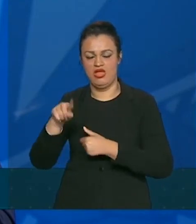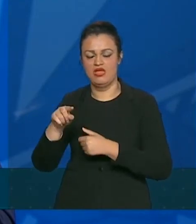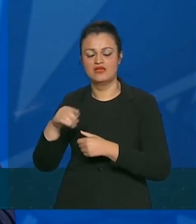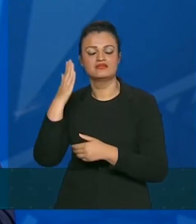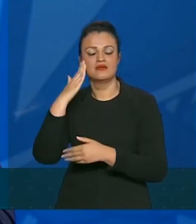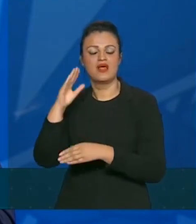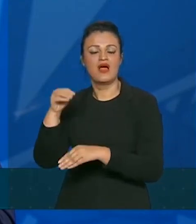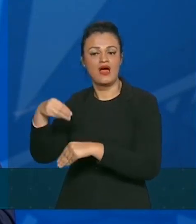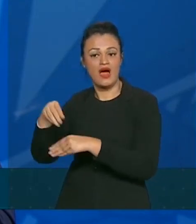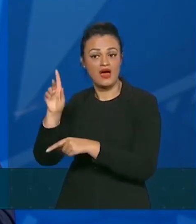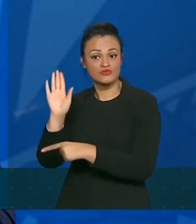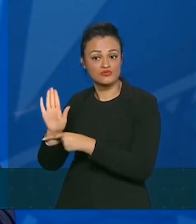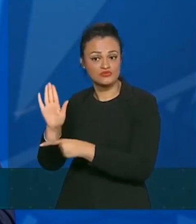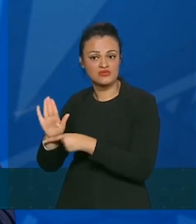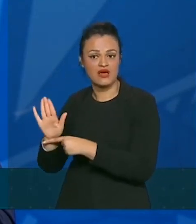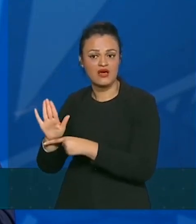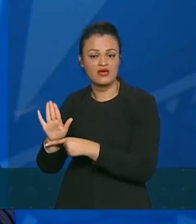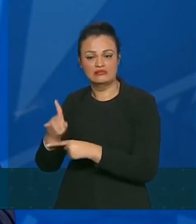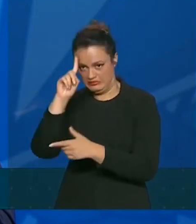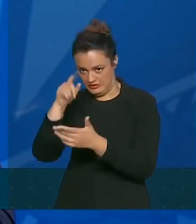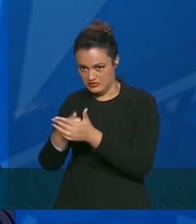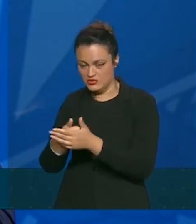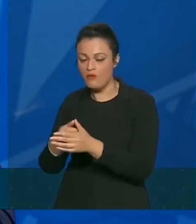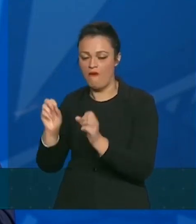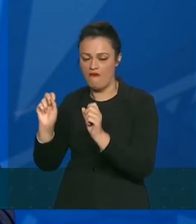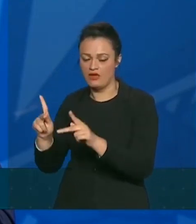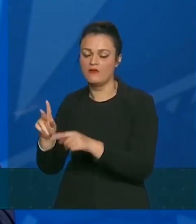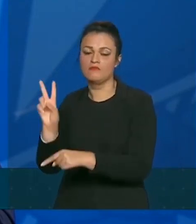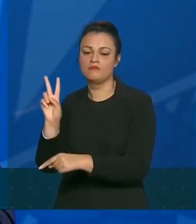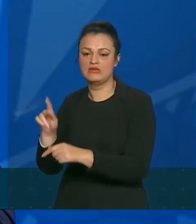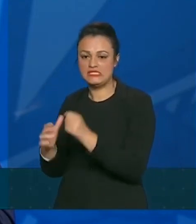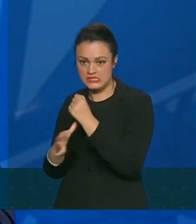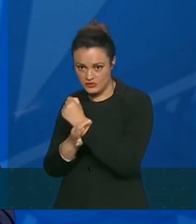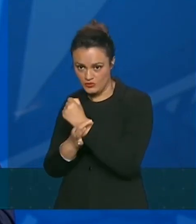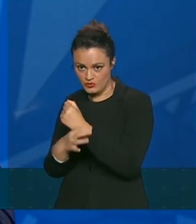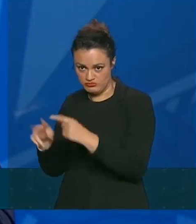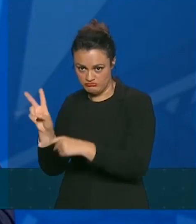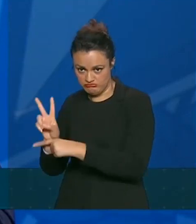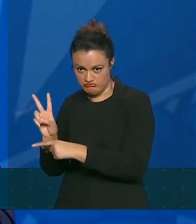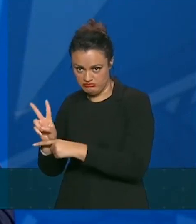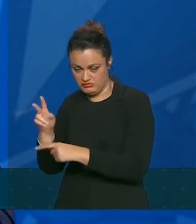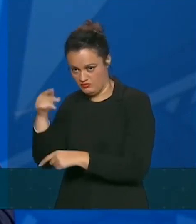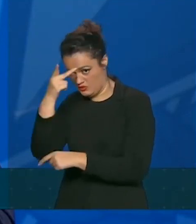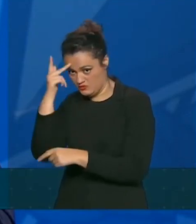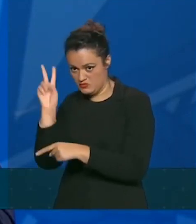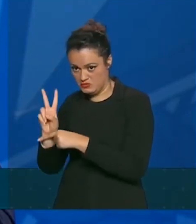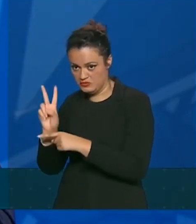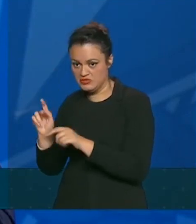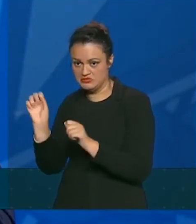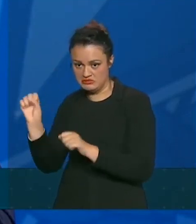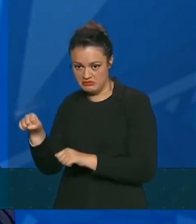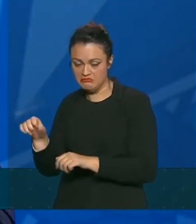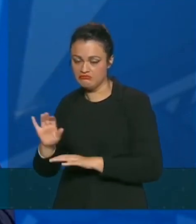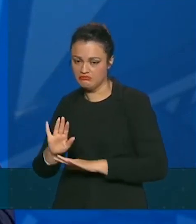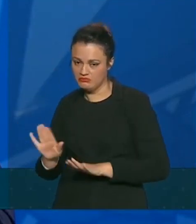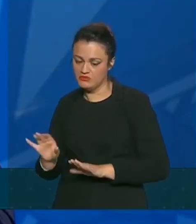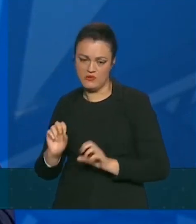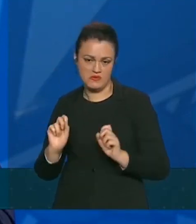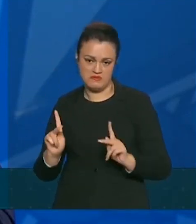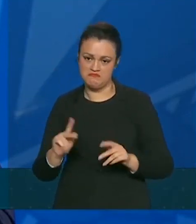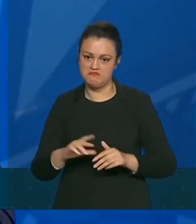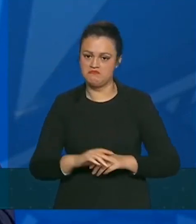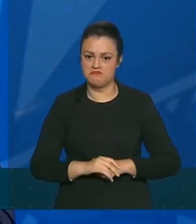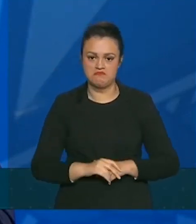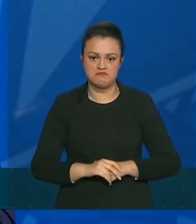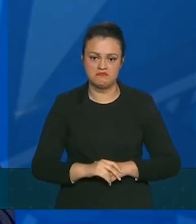com que essa decisão seja feita de uma forma segura para a sociedade. Essa é a forma como eu vejo. Tem algumas coisas... Essa